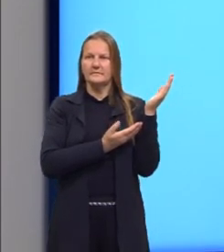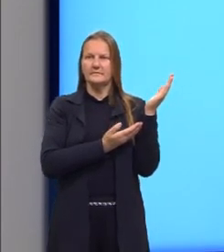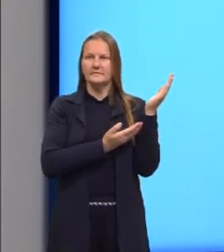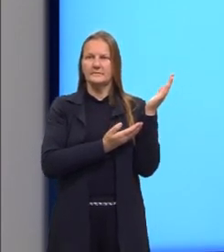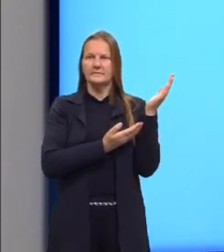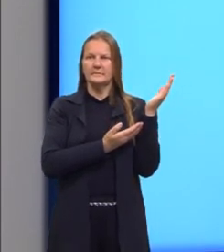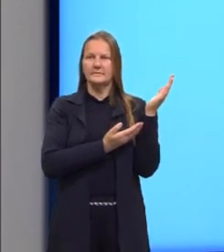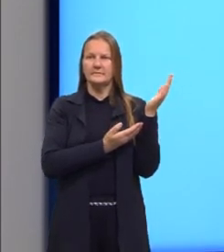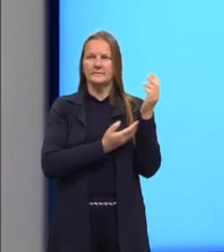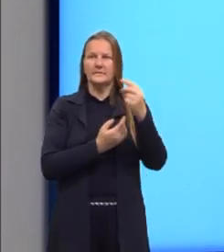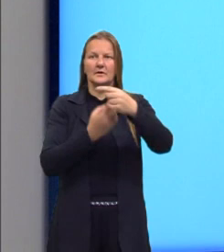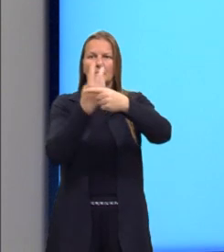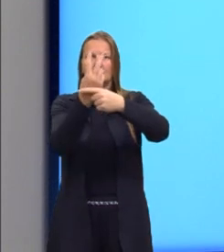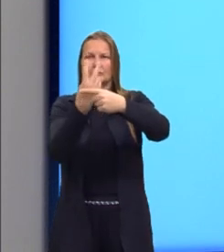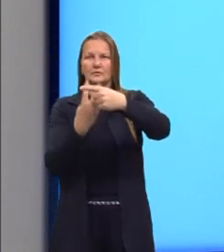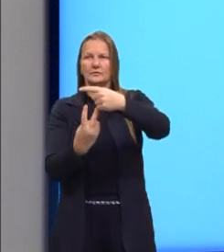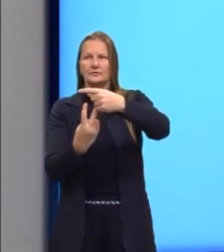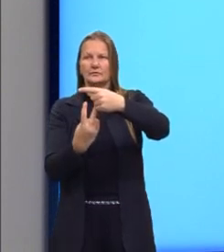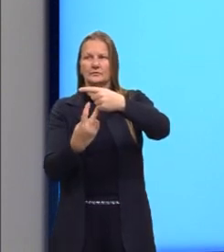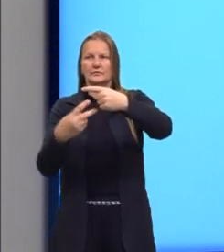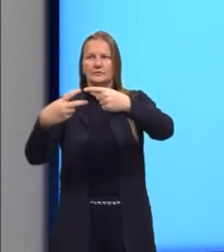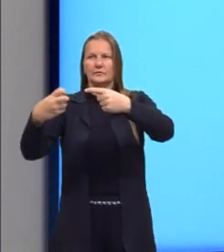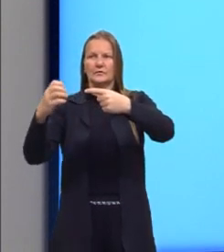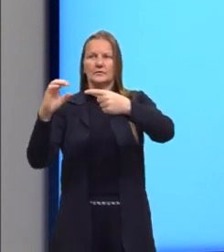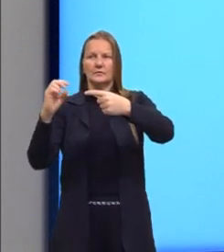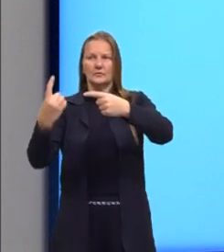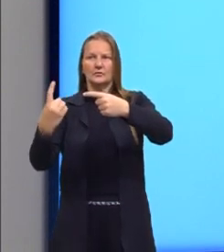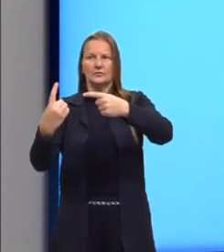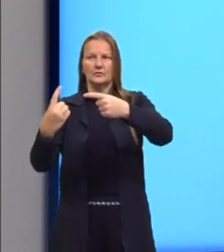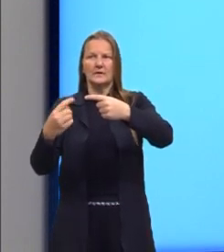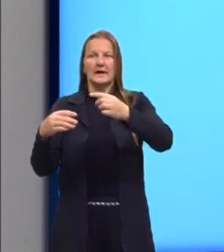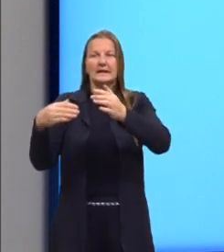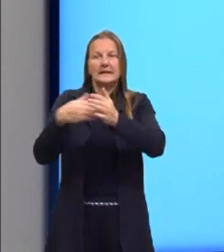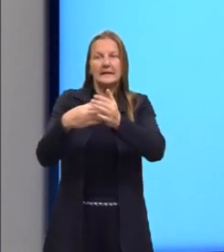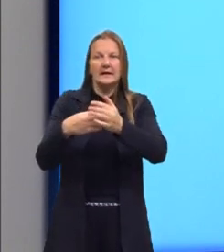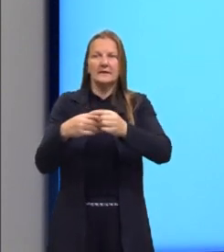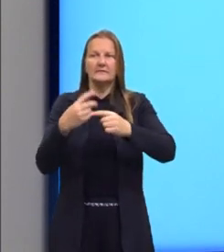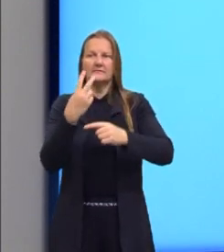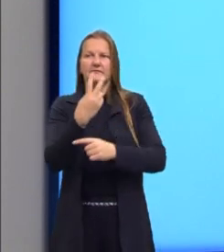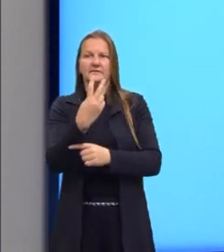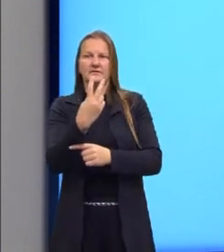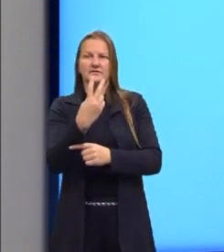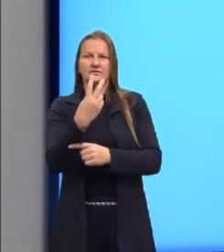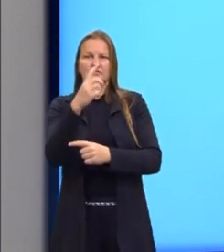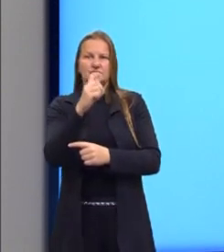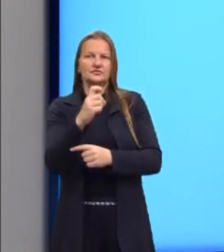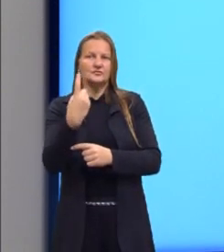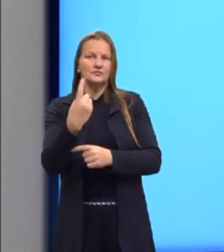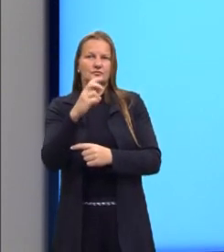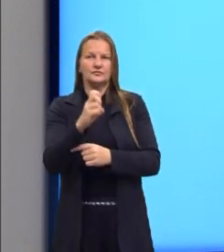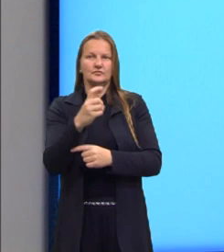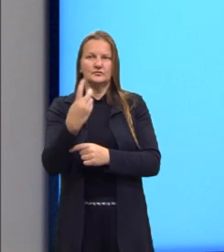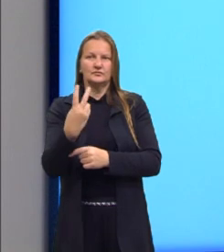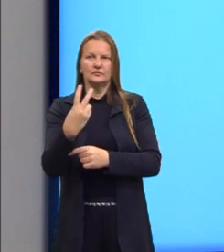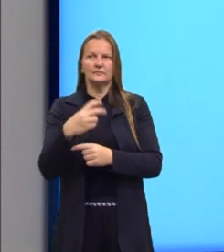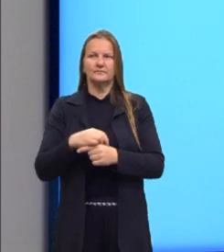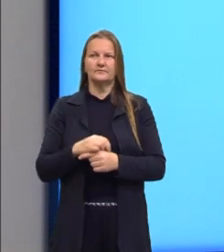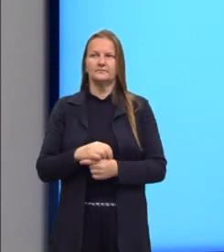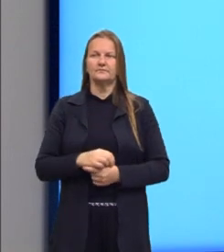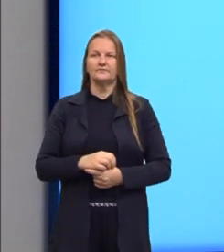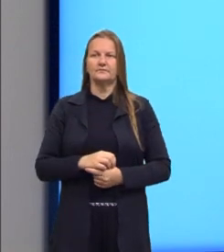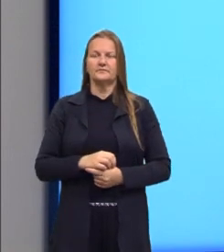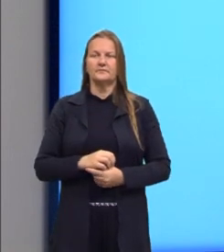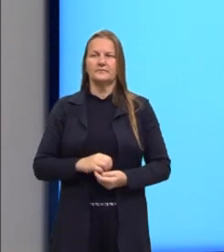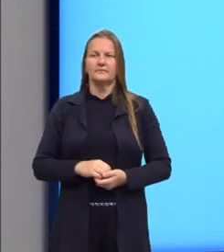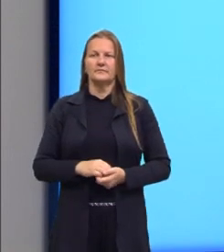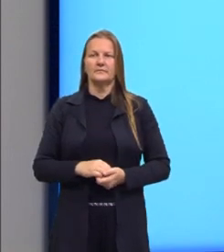resolvendo e simplificando ali até chegar no x1 e x2. Então, digamos que no x1, eu vou pegar o